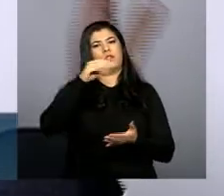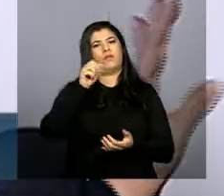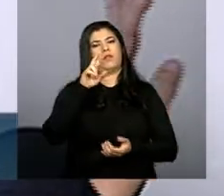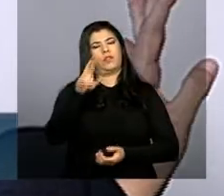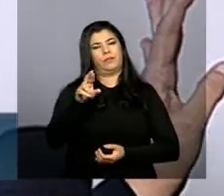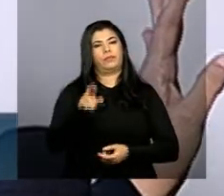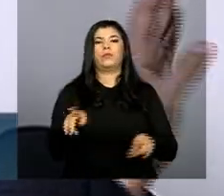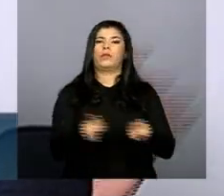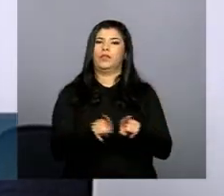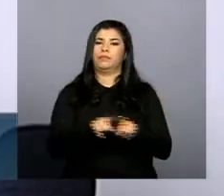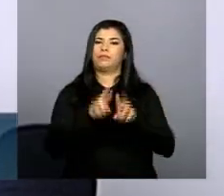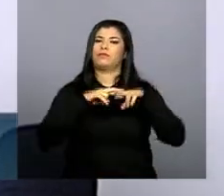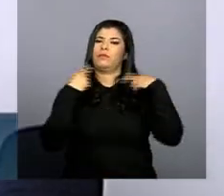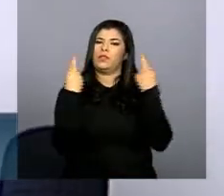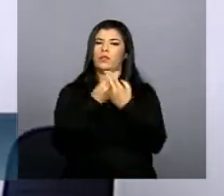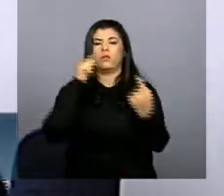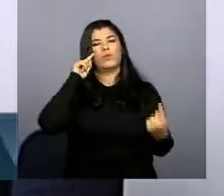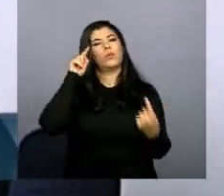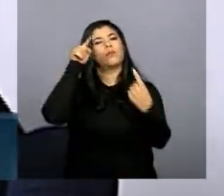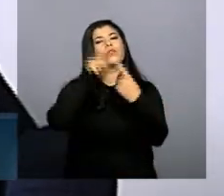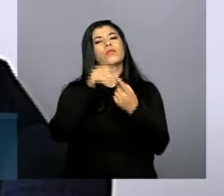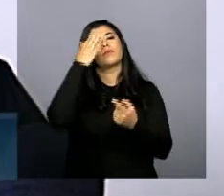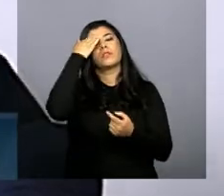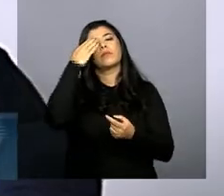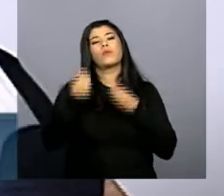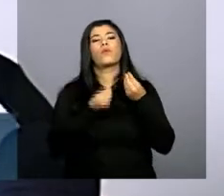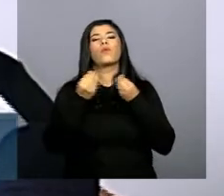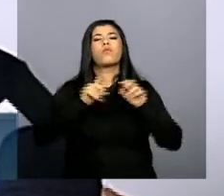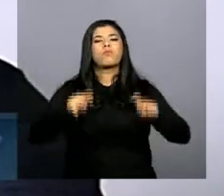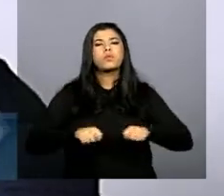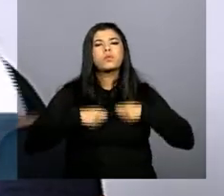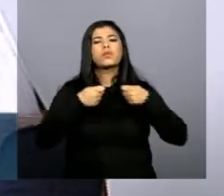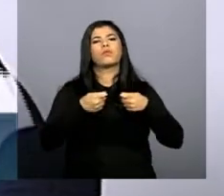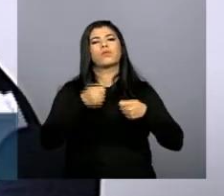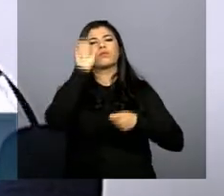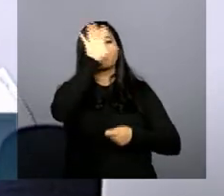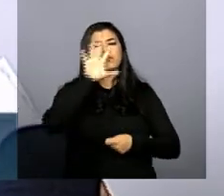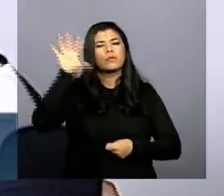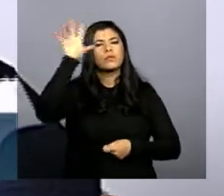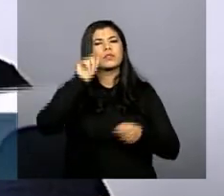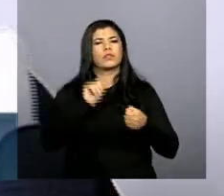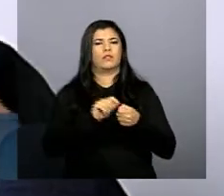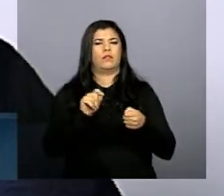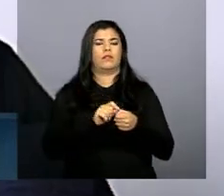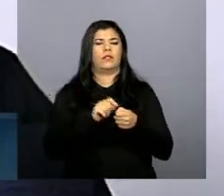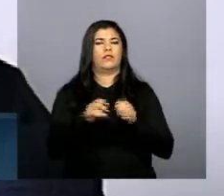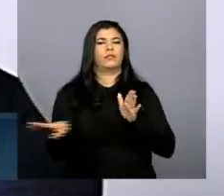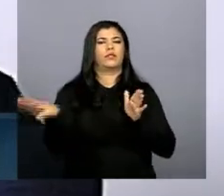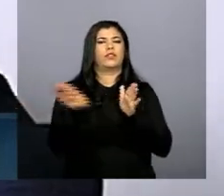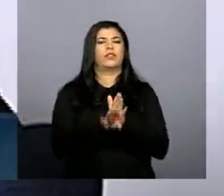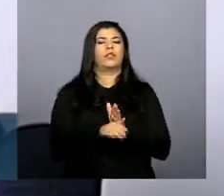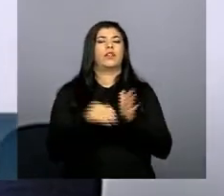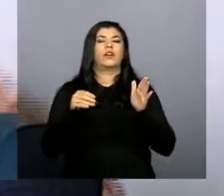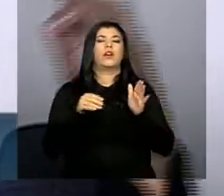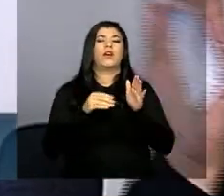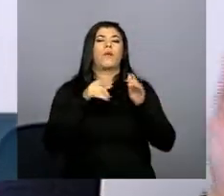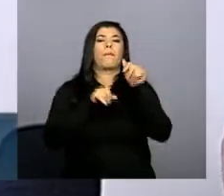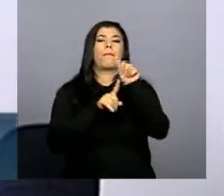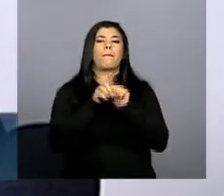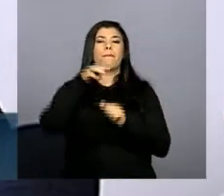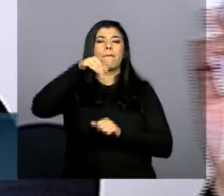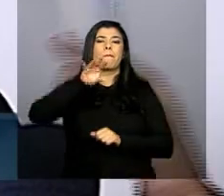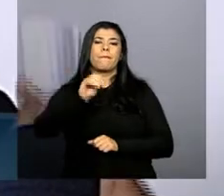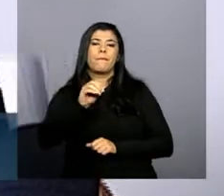reunião também tem esse objetivo qual é o esforço que os estados terão que fazer para chegar até maio em relação a um